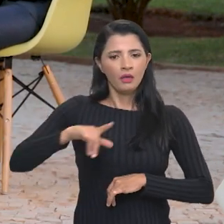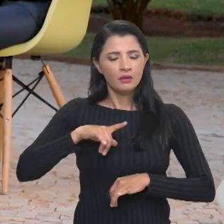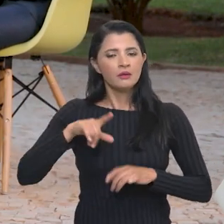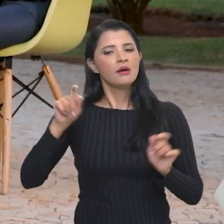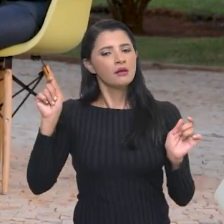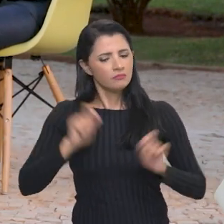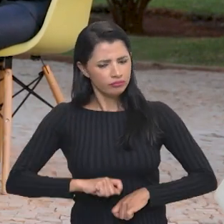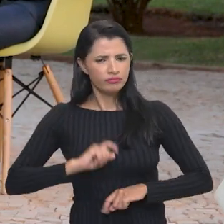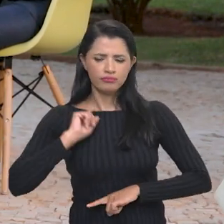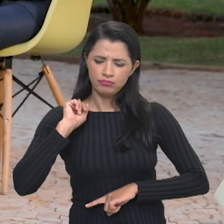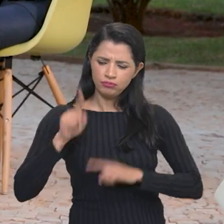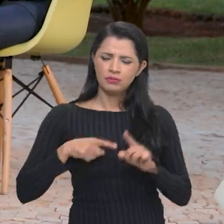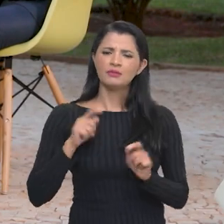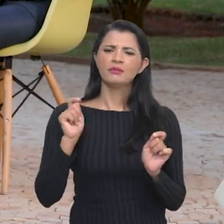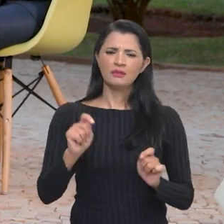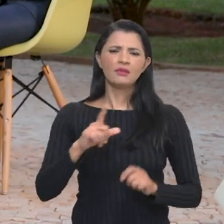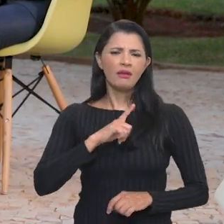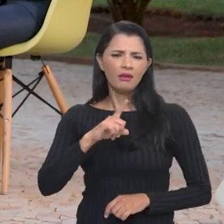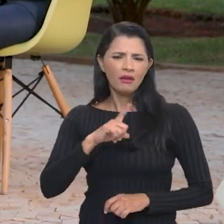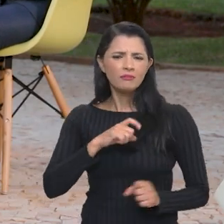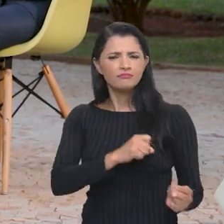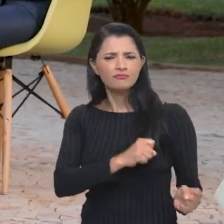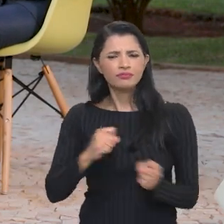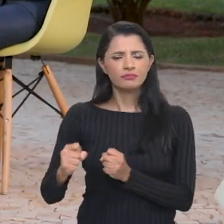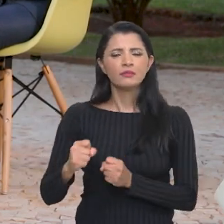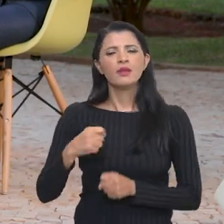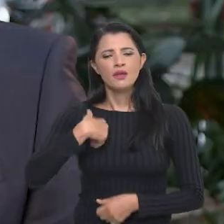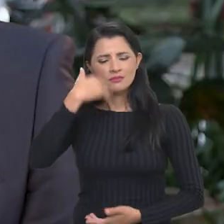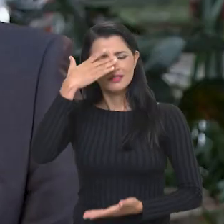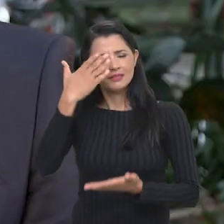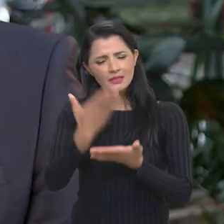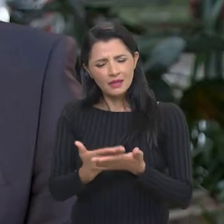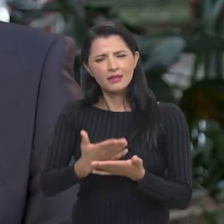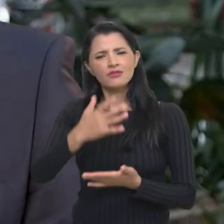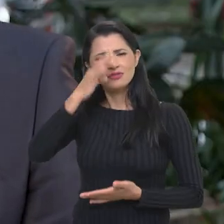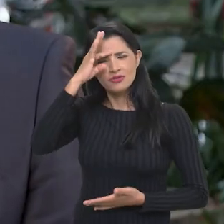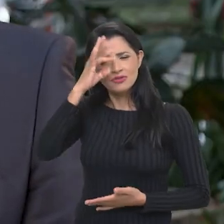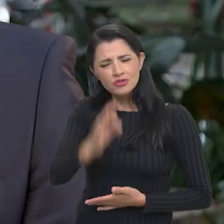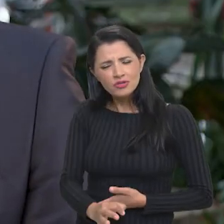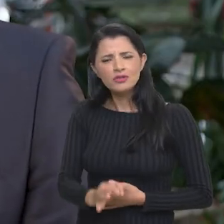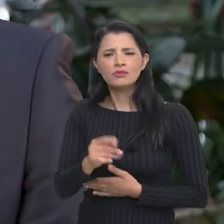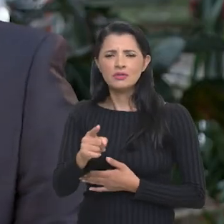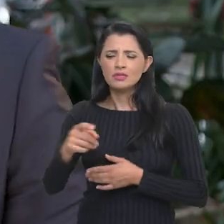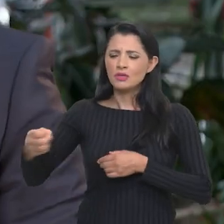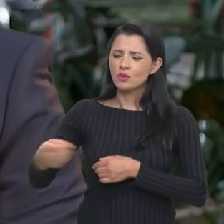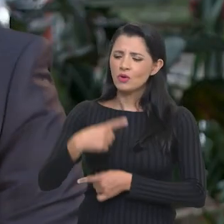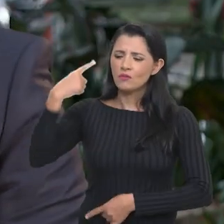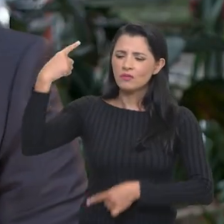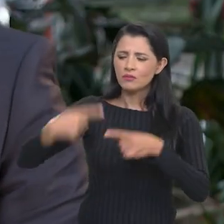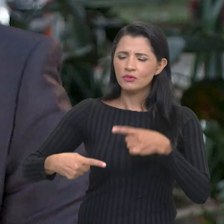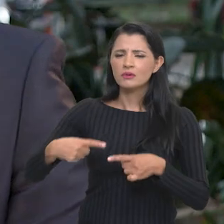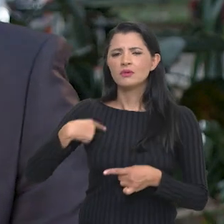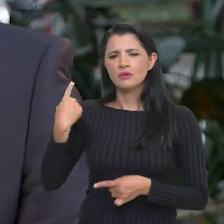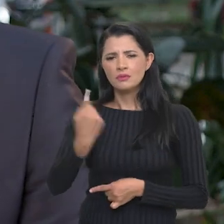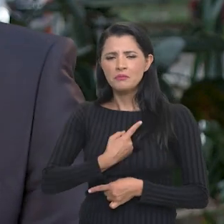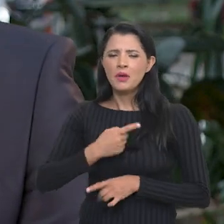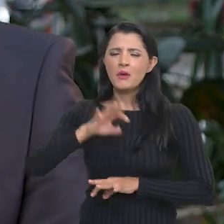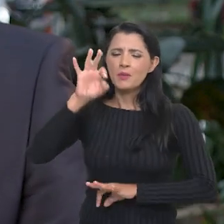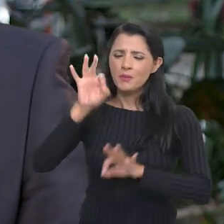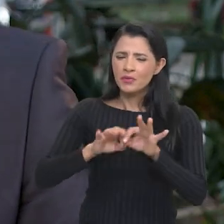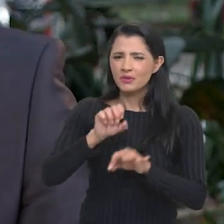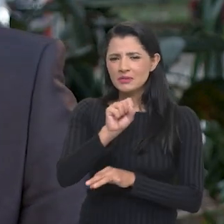passou, ainda tem uma potência muito grande. E eu tenho certeza que com essas novas políticas,